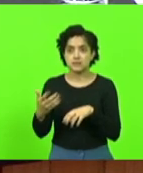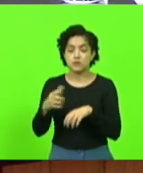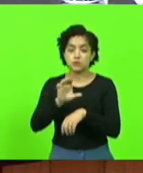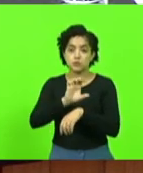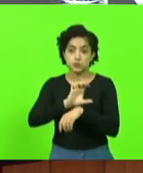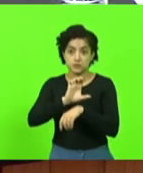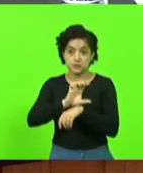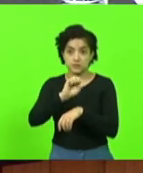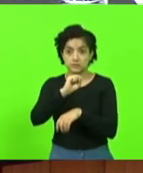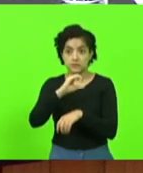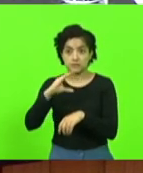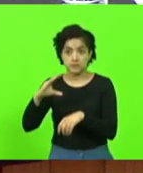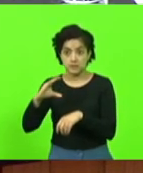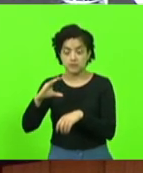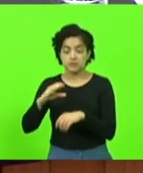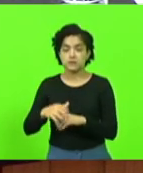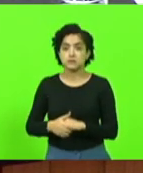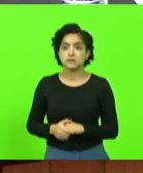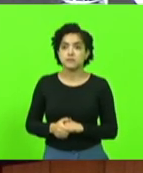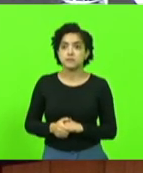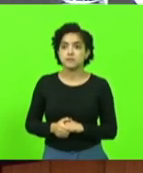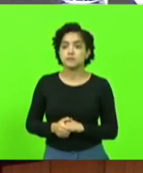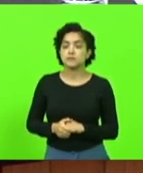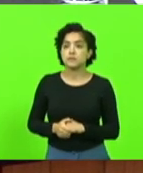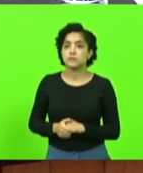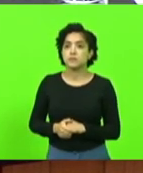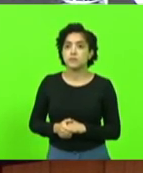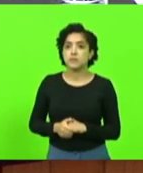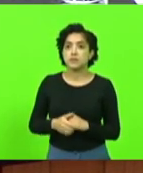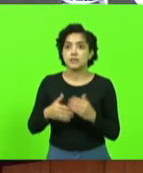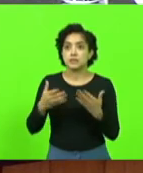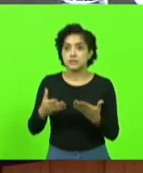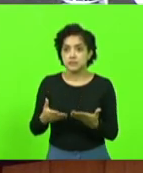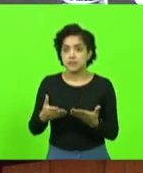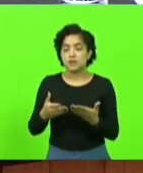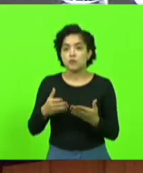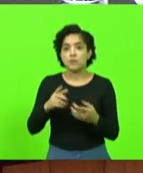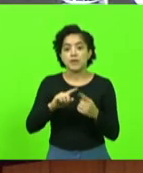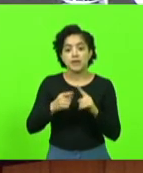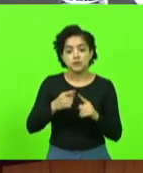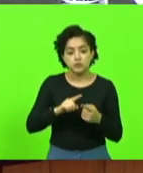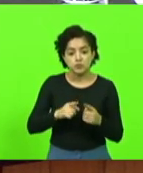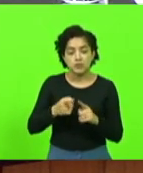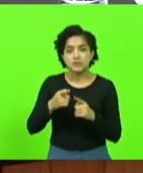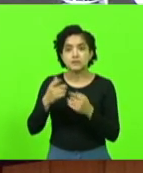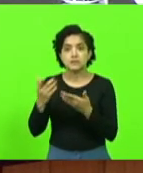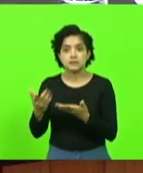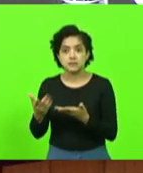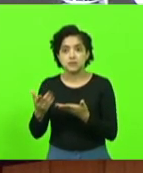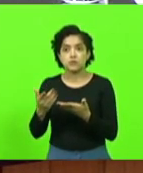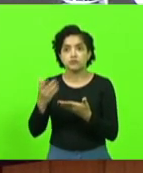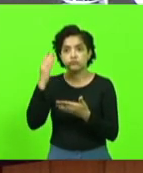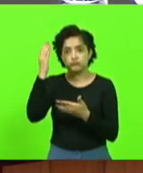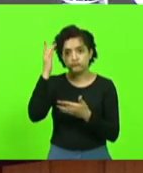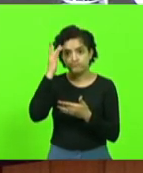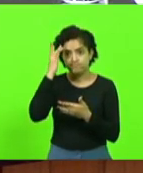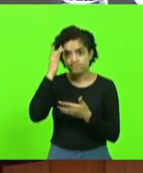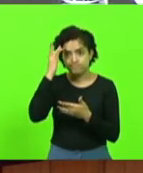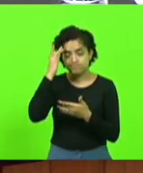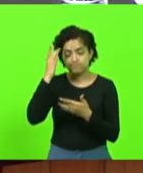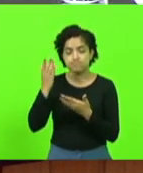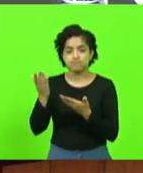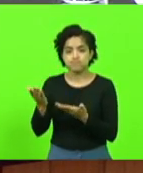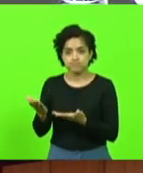Santa Catarina na região do Vale do Rio do Peixe. Então, foi pela mão, pela articulação, pela sapiência de Vossa Excelência